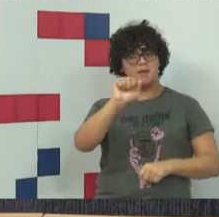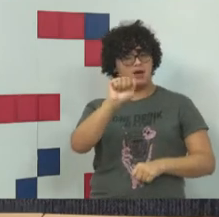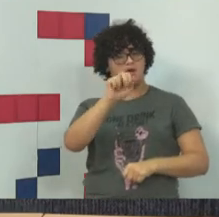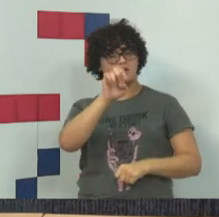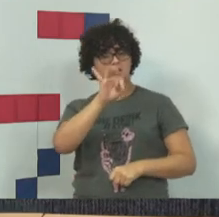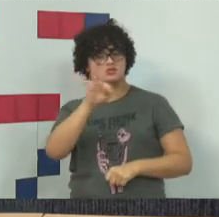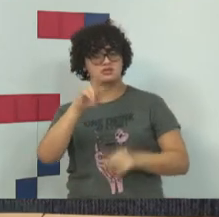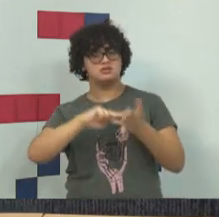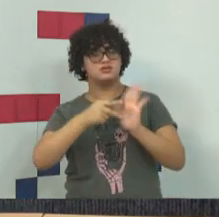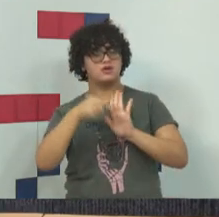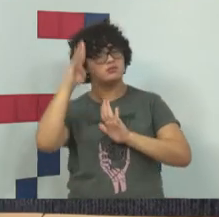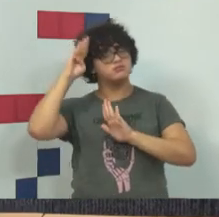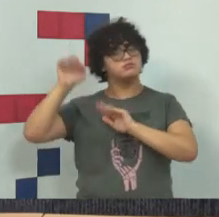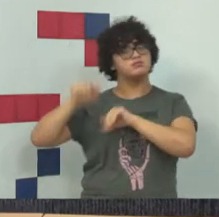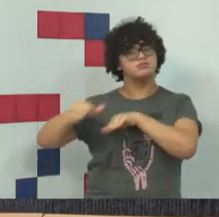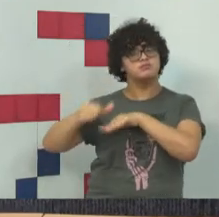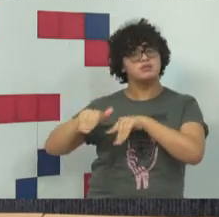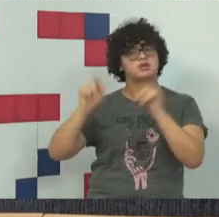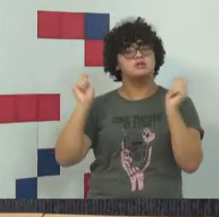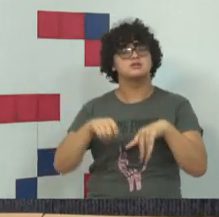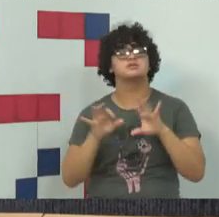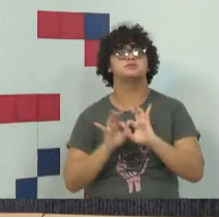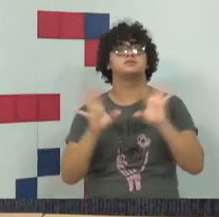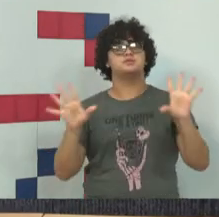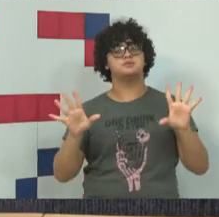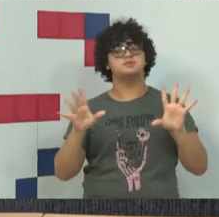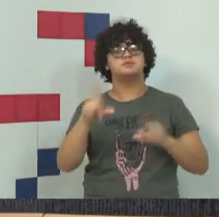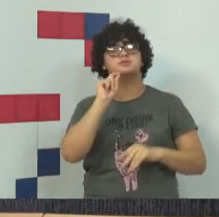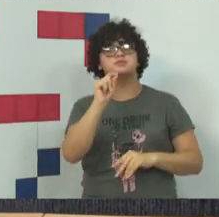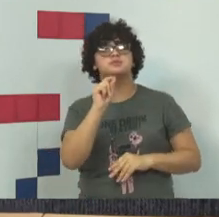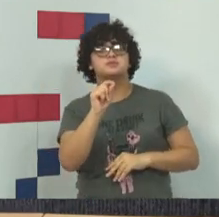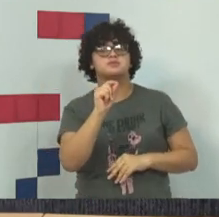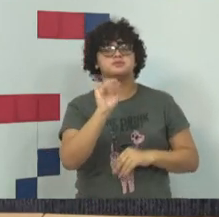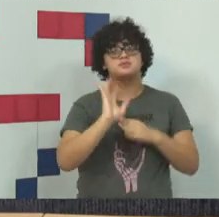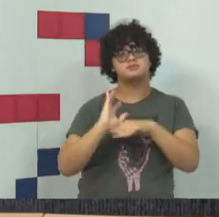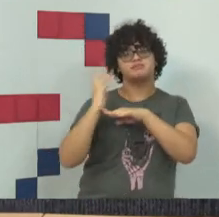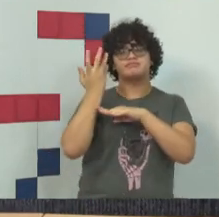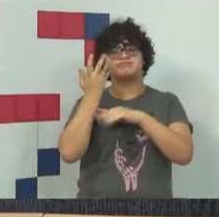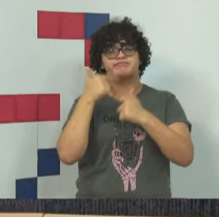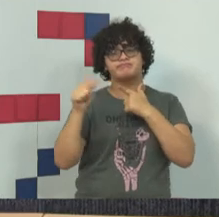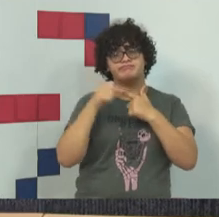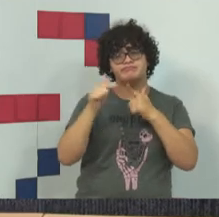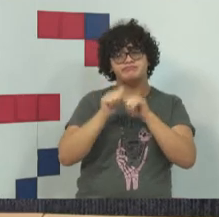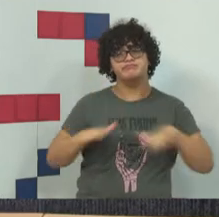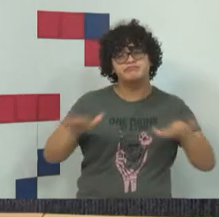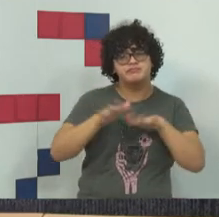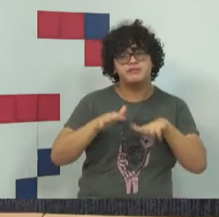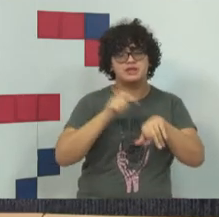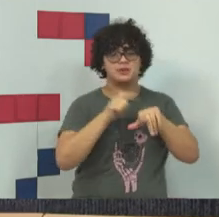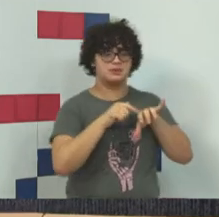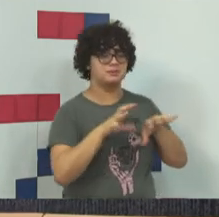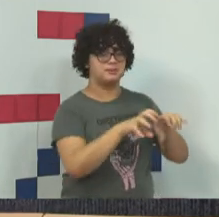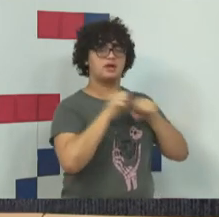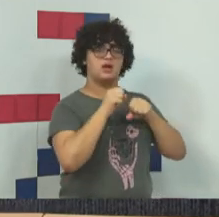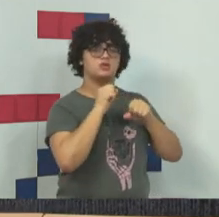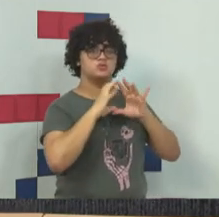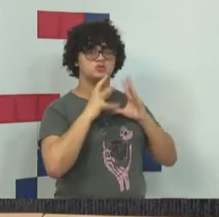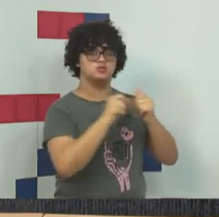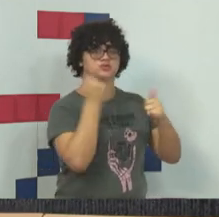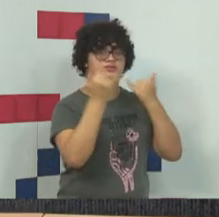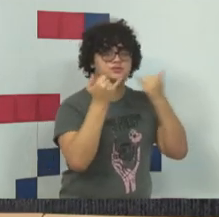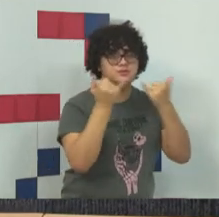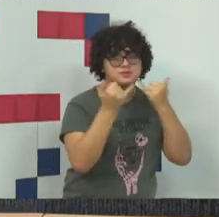que permitiria, que permitia, em caso de ataque nuclear, o resgate das informações, a